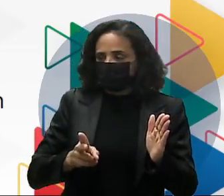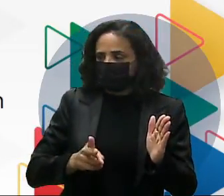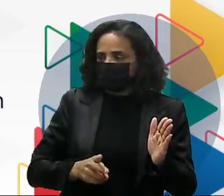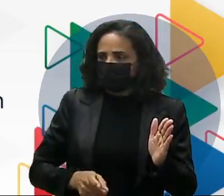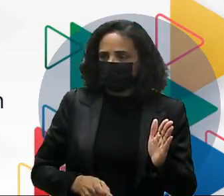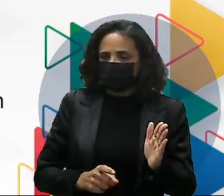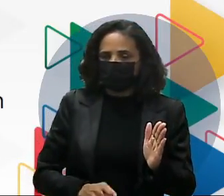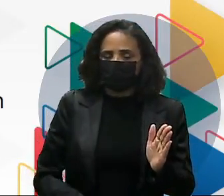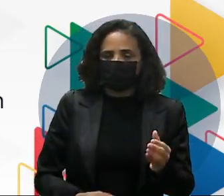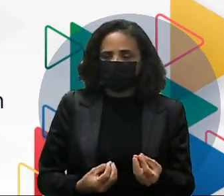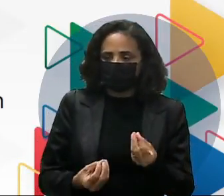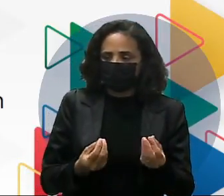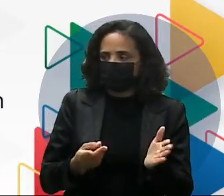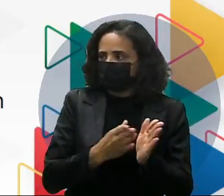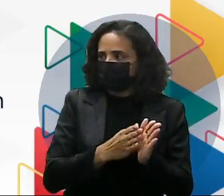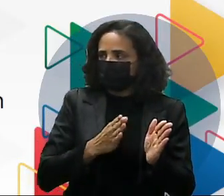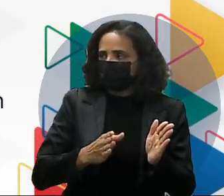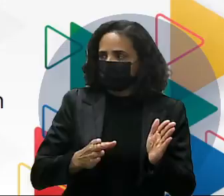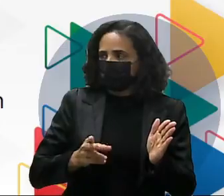Não